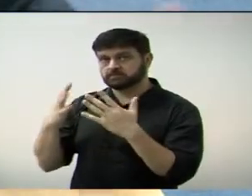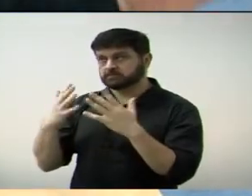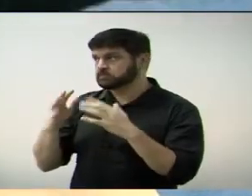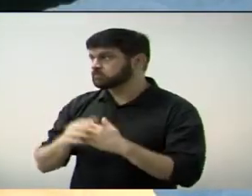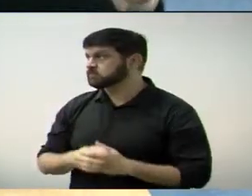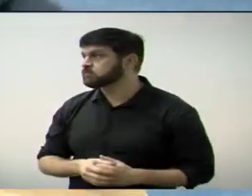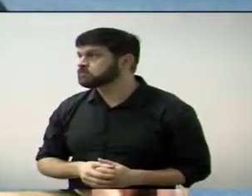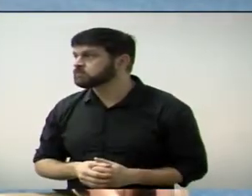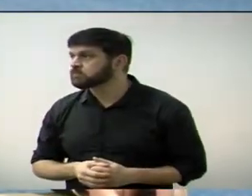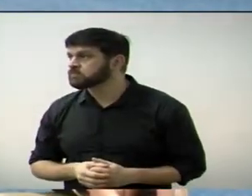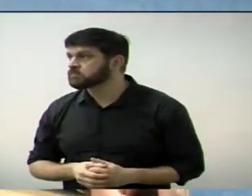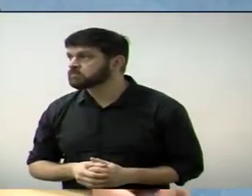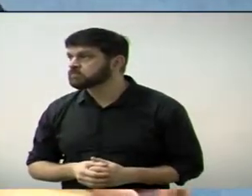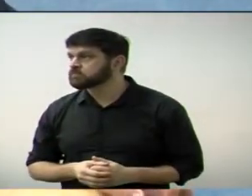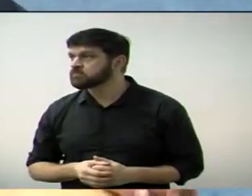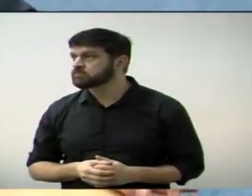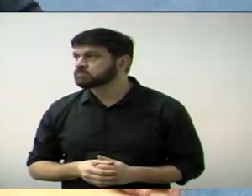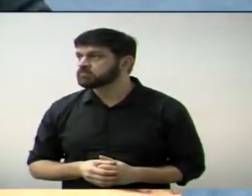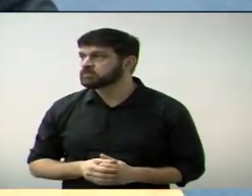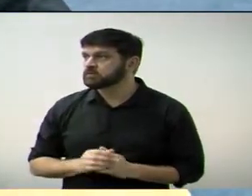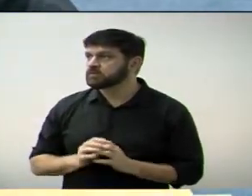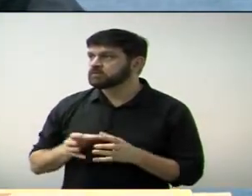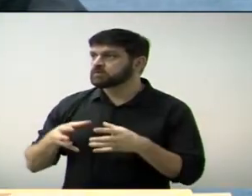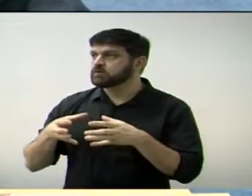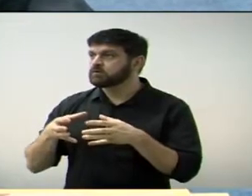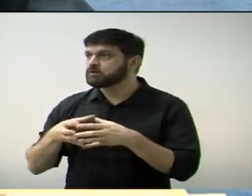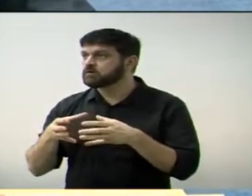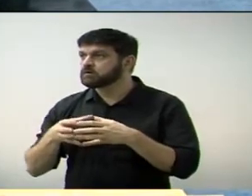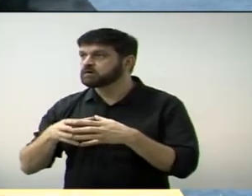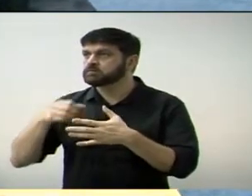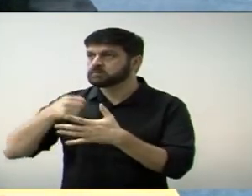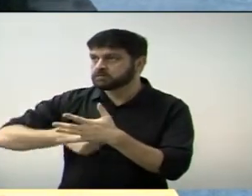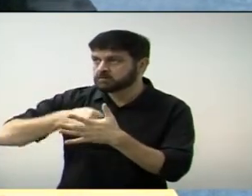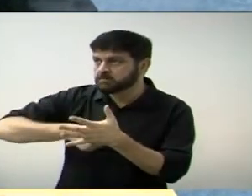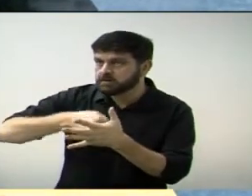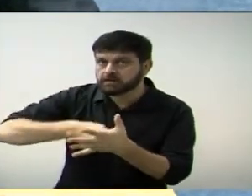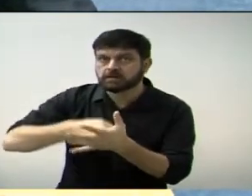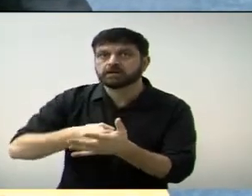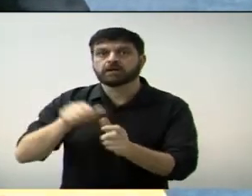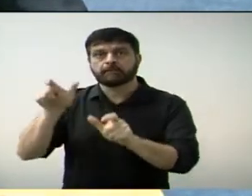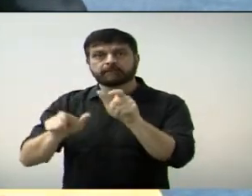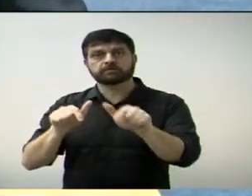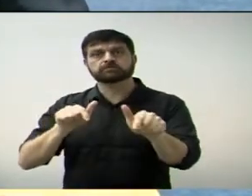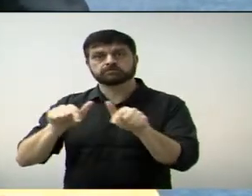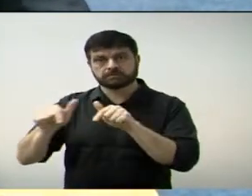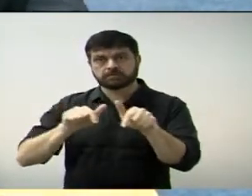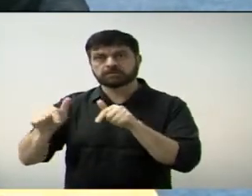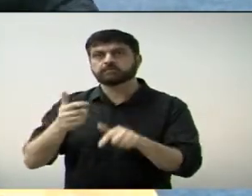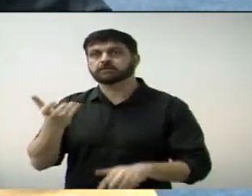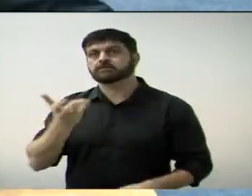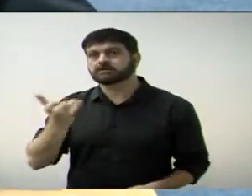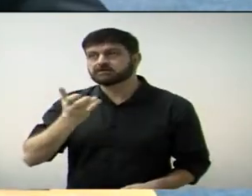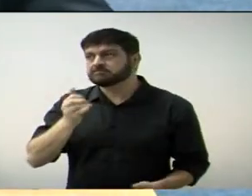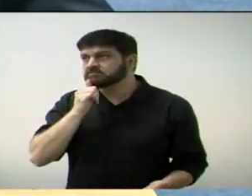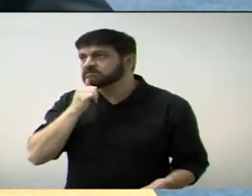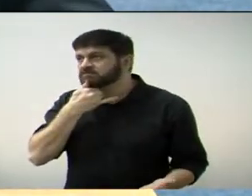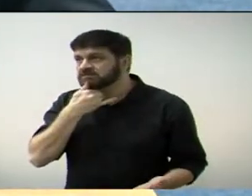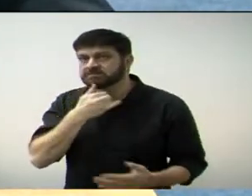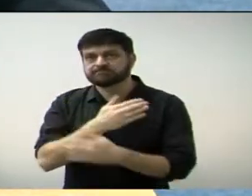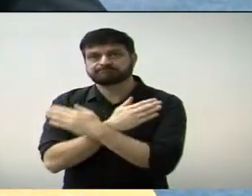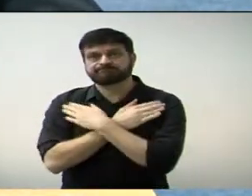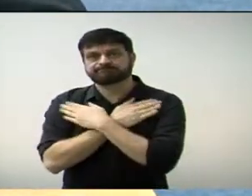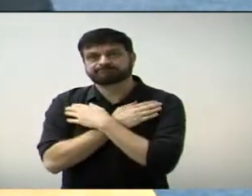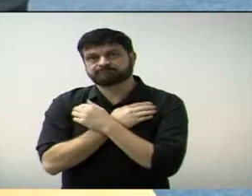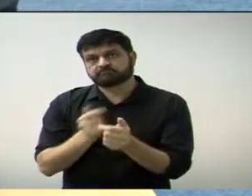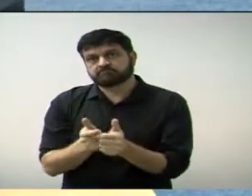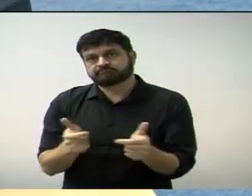Xolengo, a equipe ali, os batalhadores, trabalhadores, né? Infelizmente desempregados no nosso